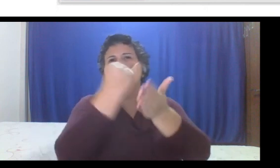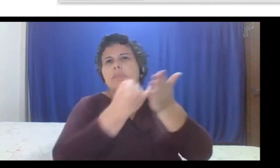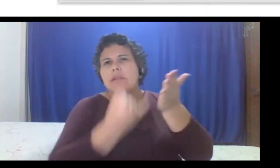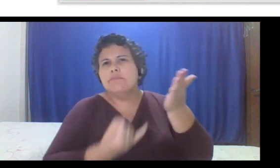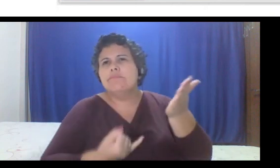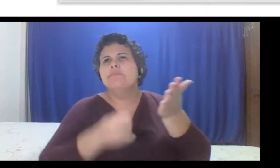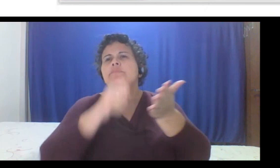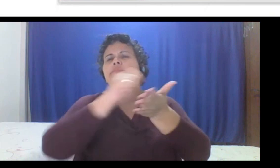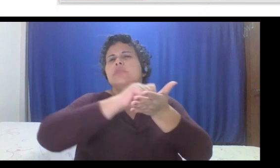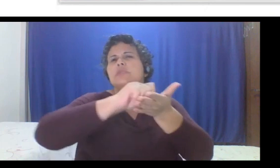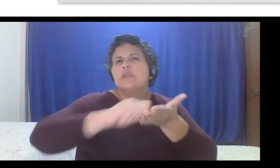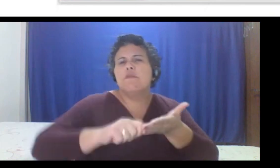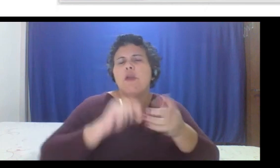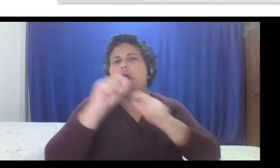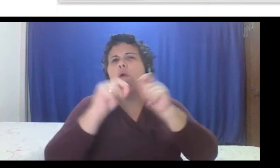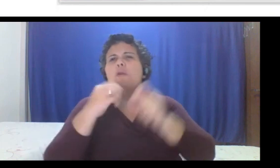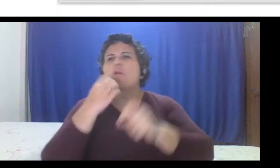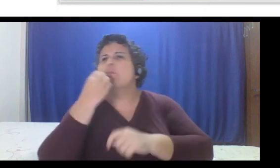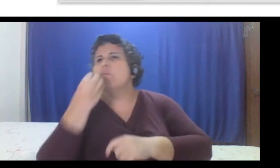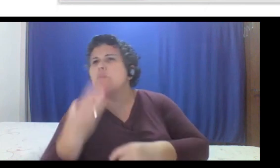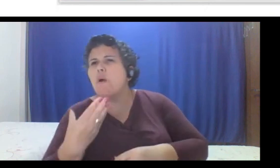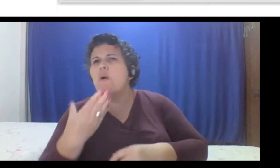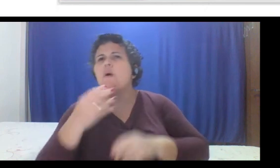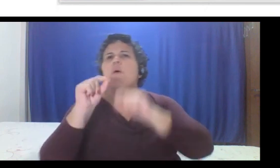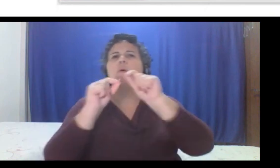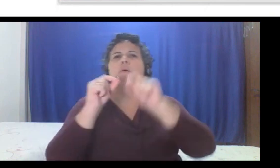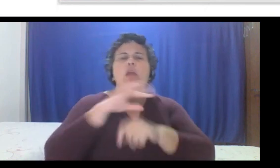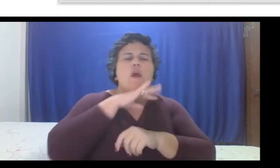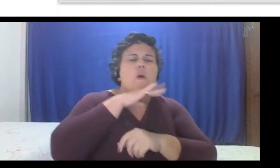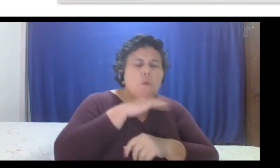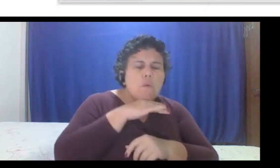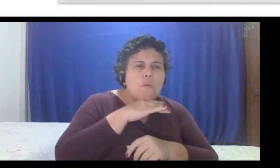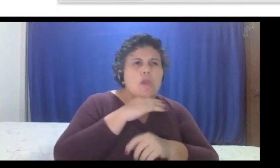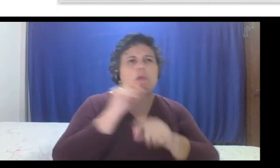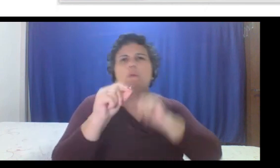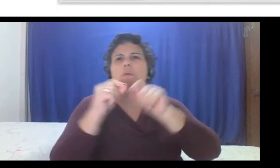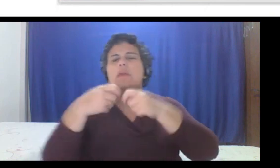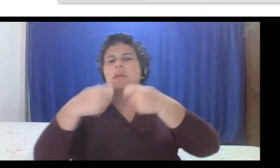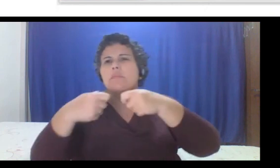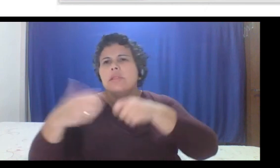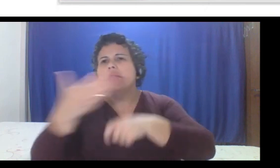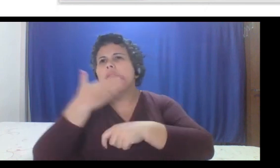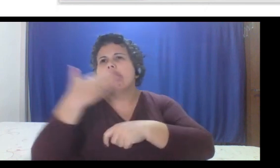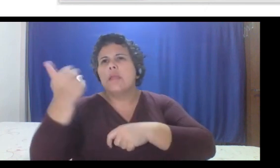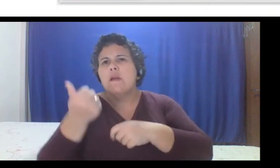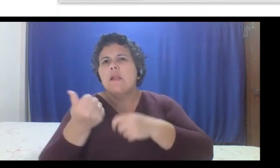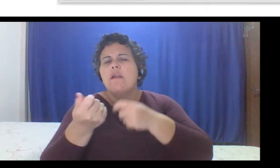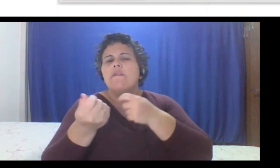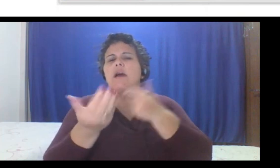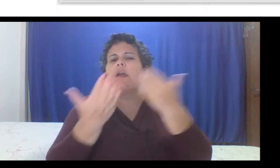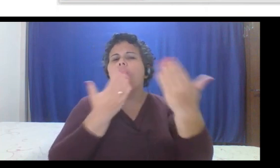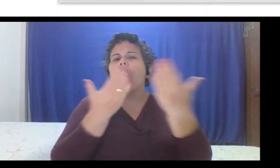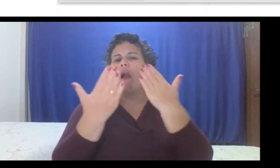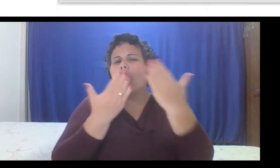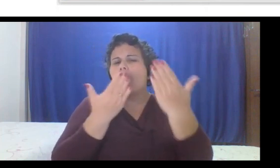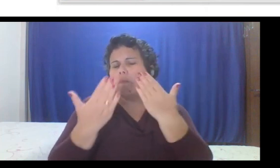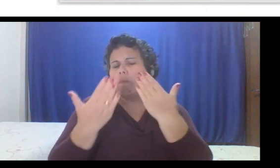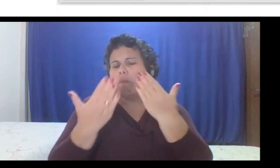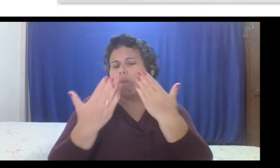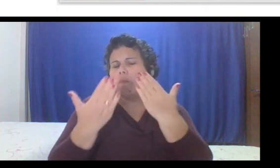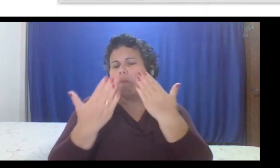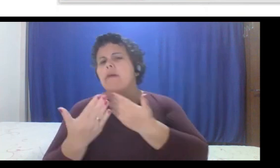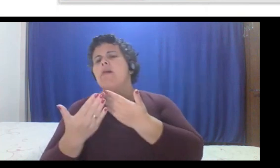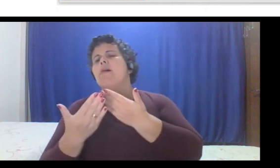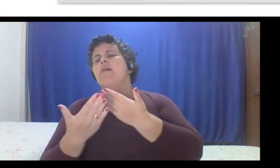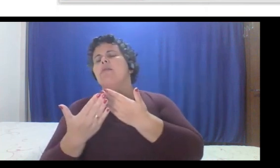por que está ruim, o que precisa melhorar, né, a gente vem medindo isso e comparando no período do tempo e cruzando com ações